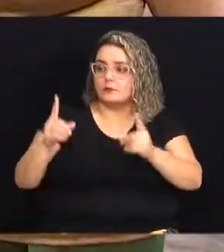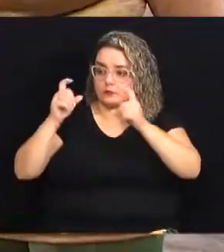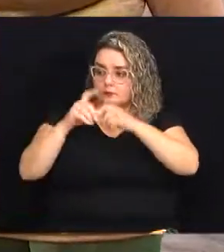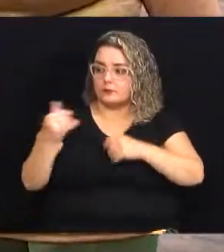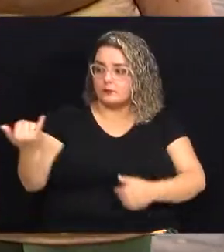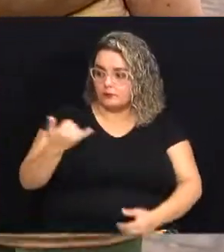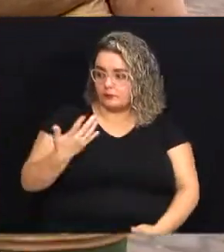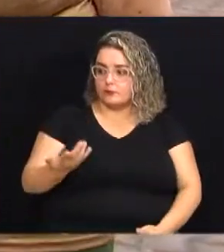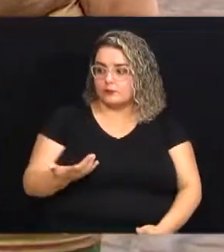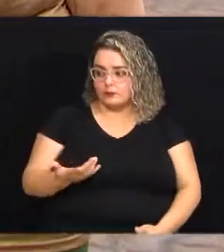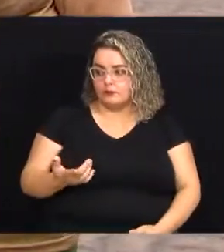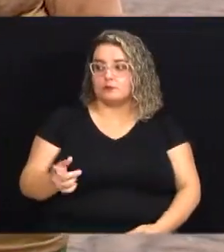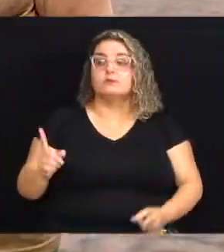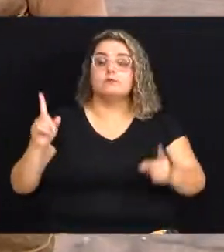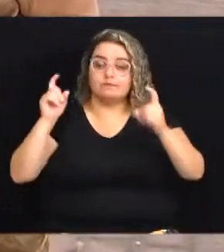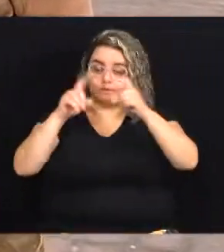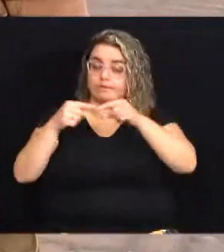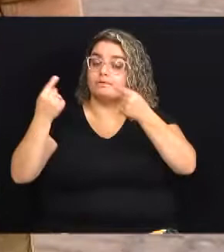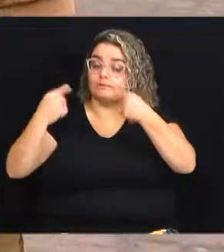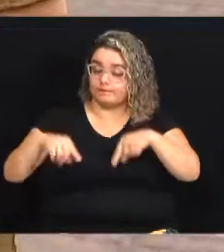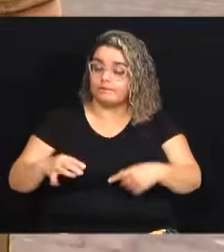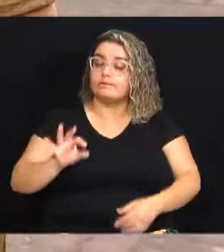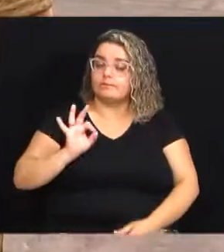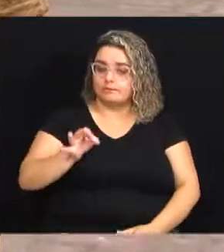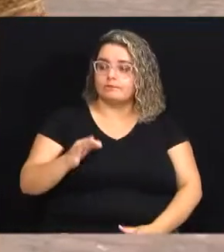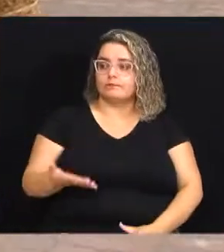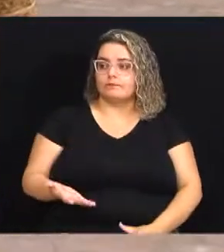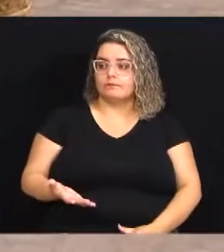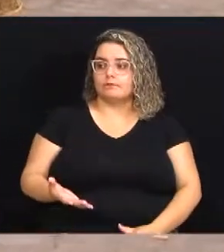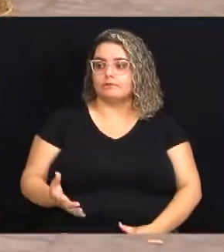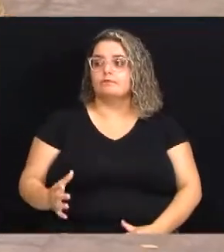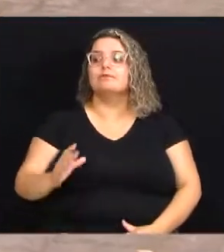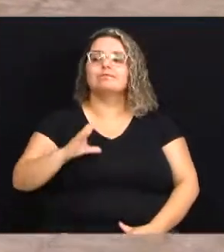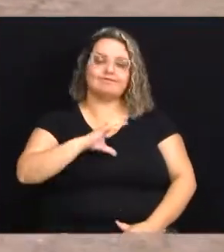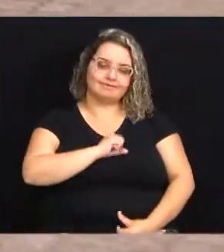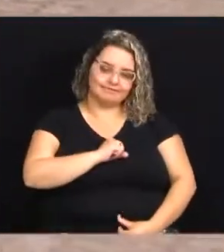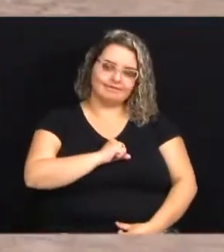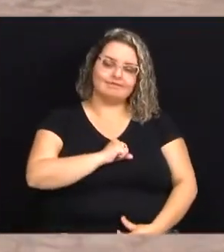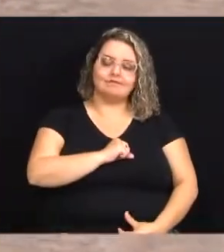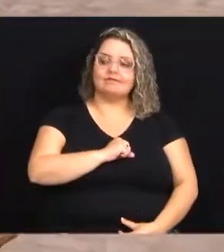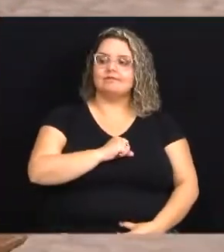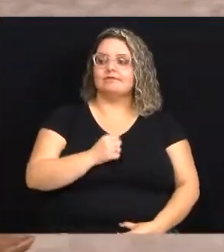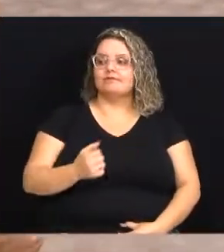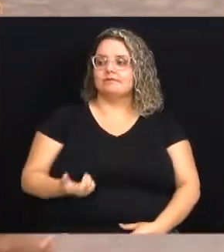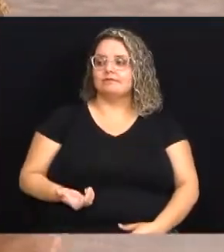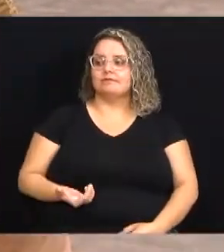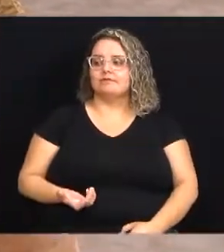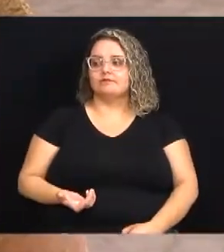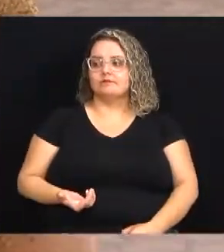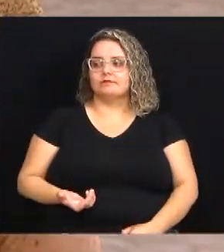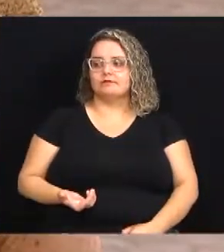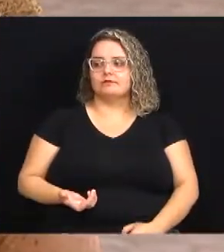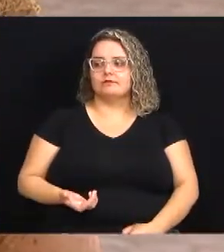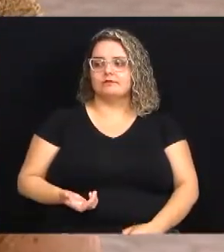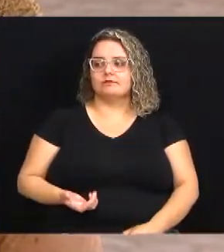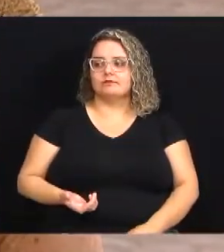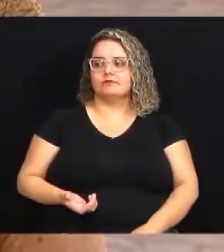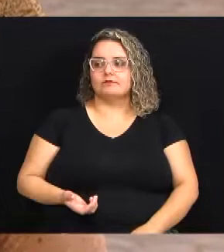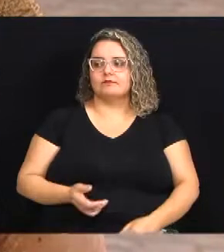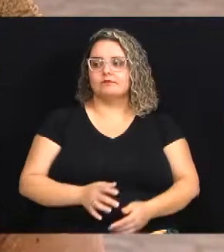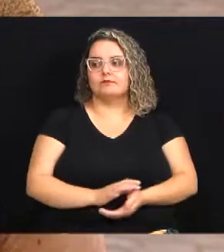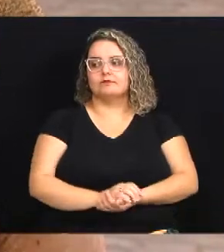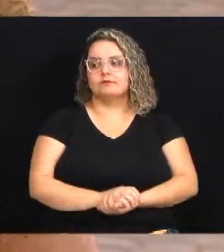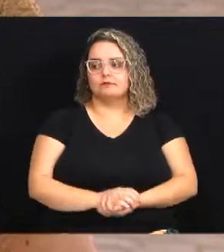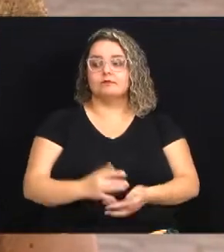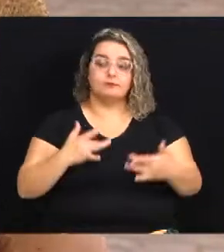gente olha é um desafio com certeza mas eu gosto muito eu apesar de eu só